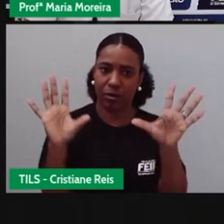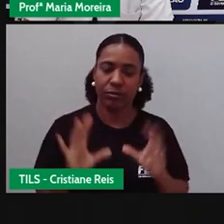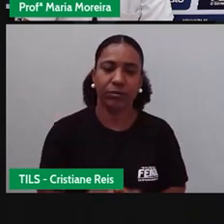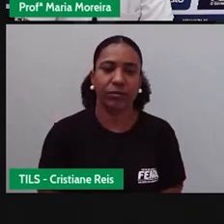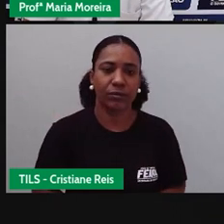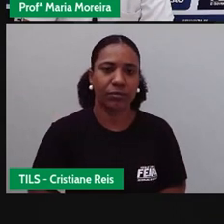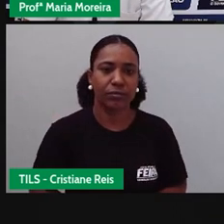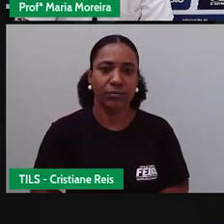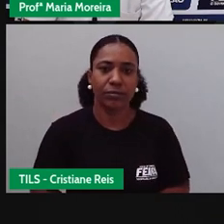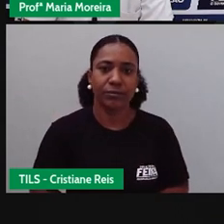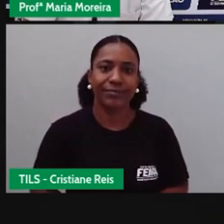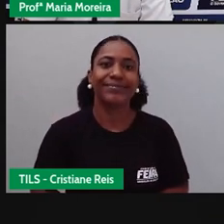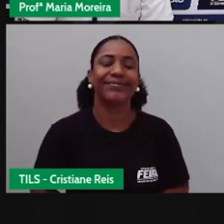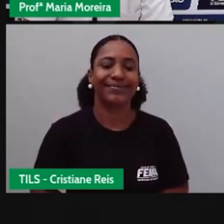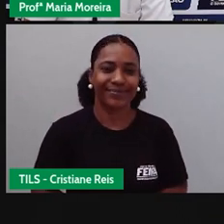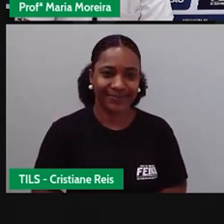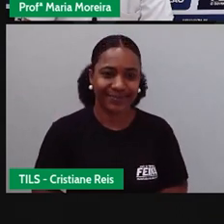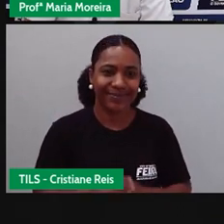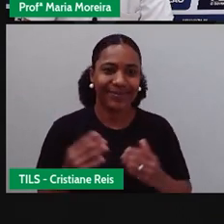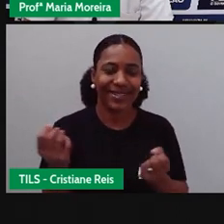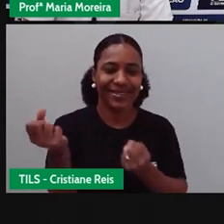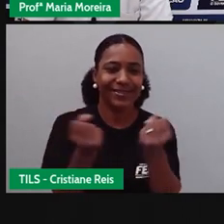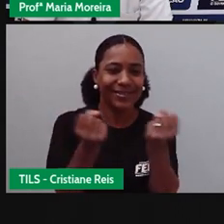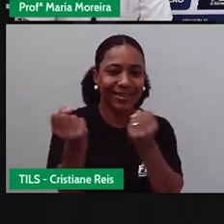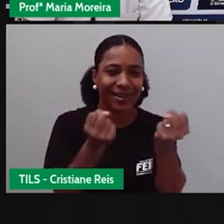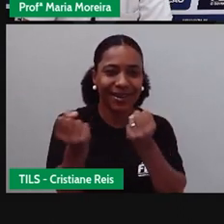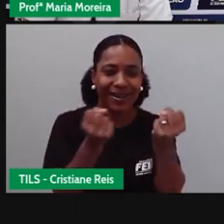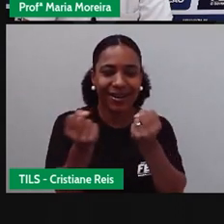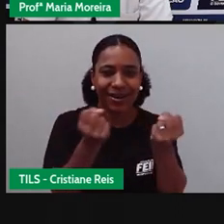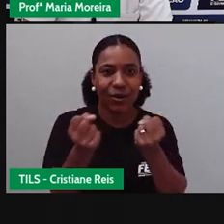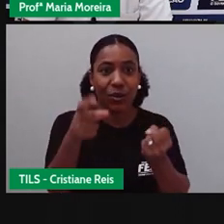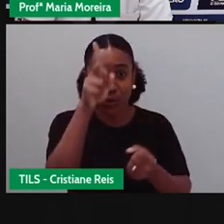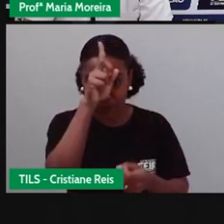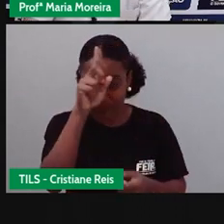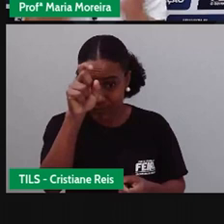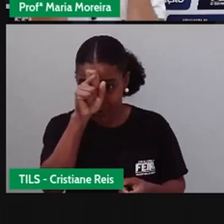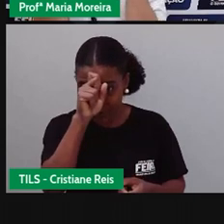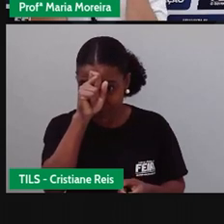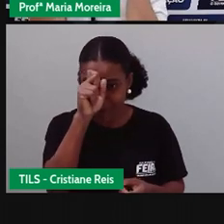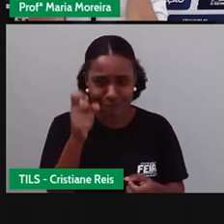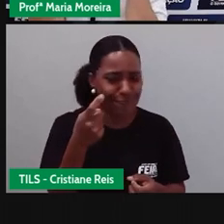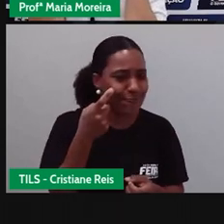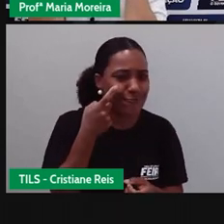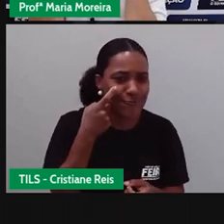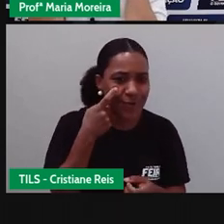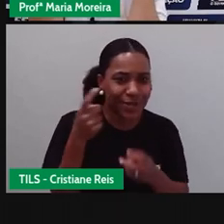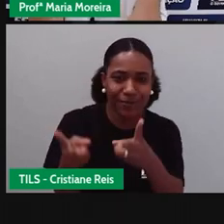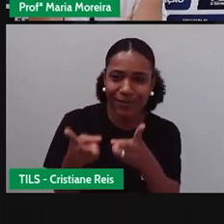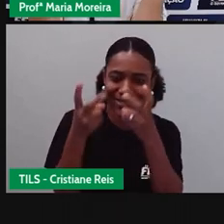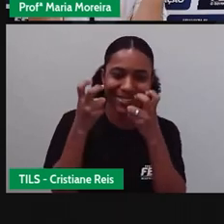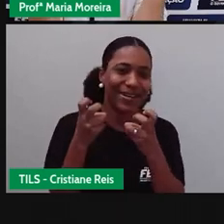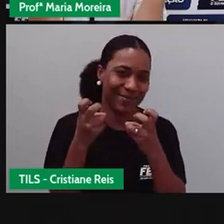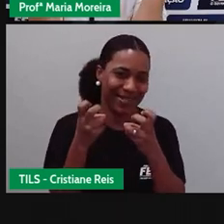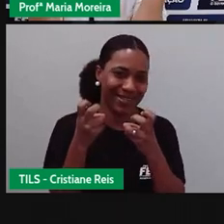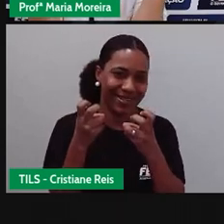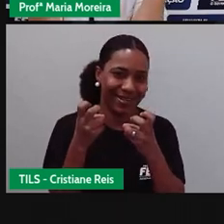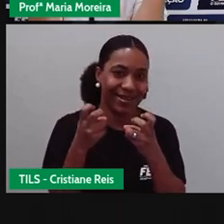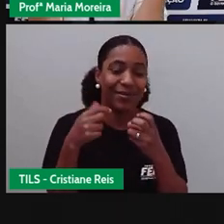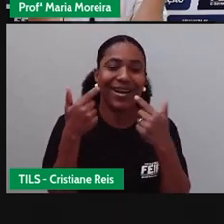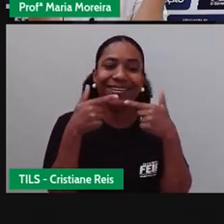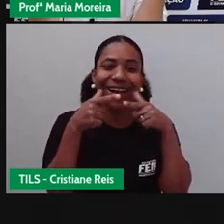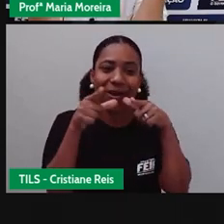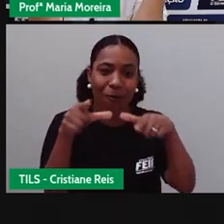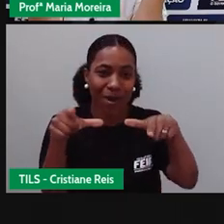Bom, as ambulâncias, né? São facilmente identificáveis. Ou seja, através do quê? Da linguagem, o quê? Não